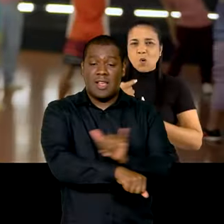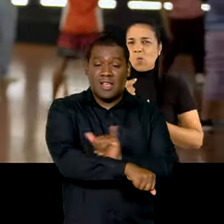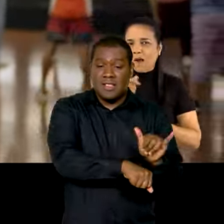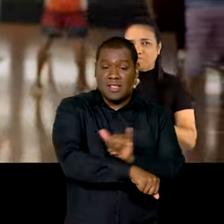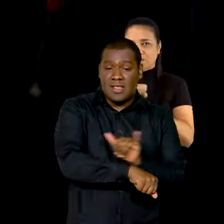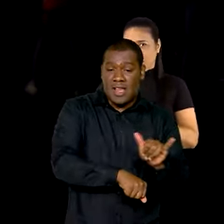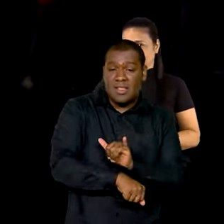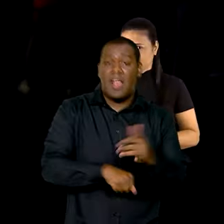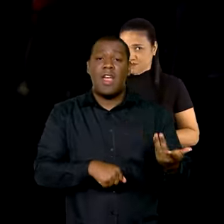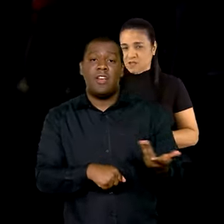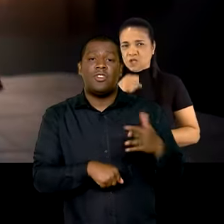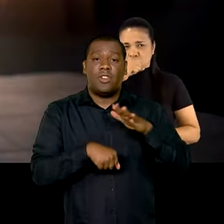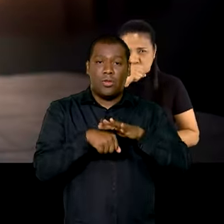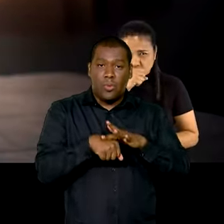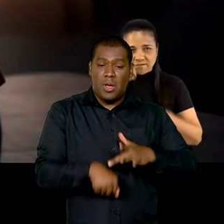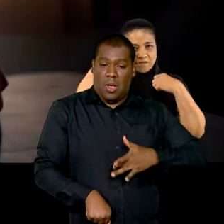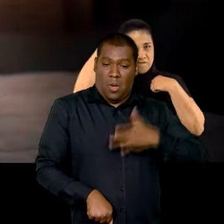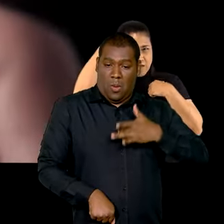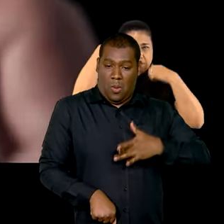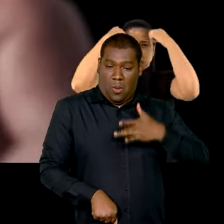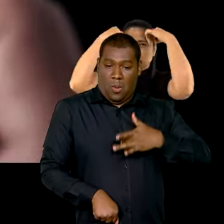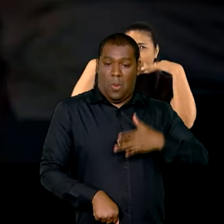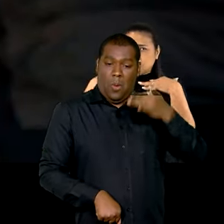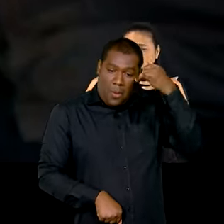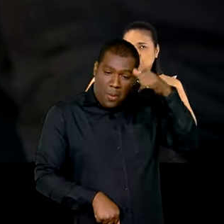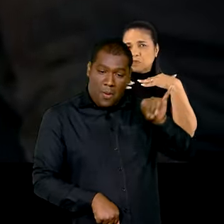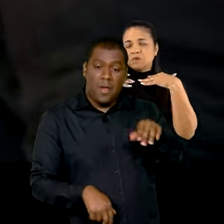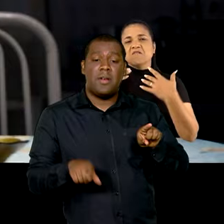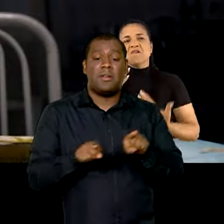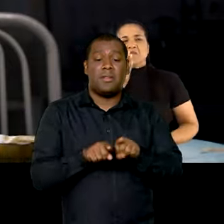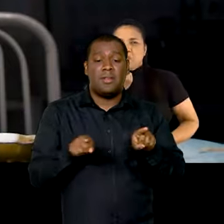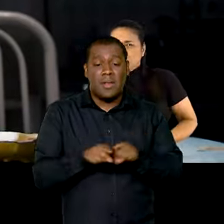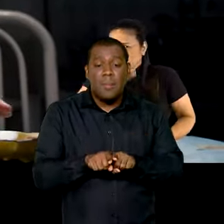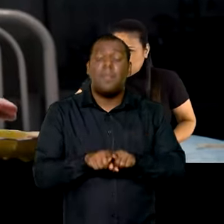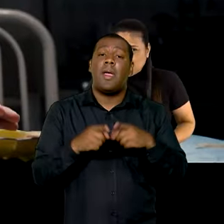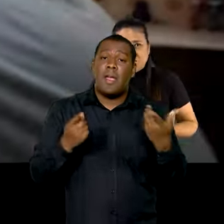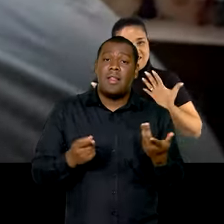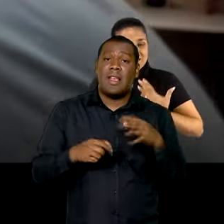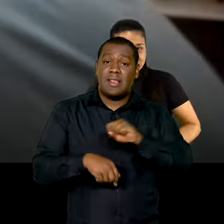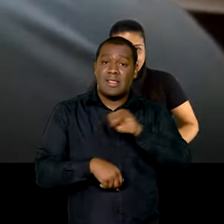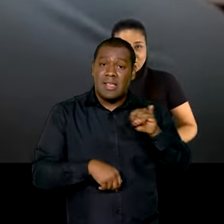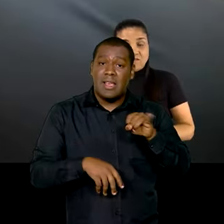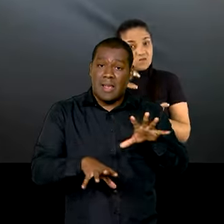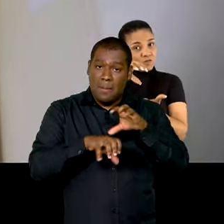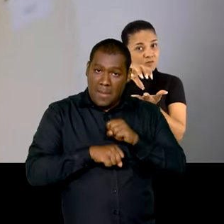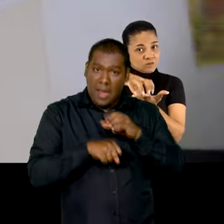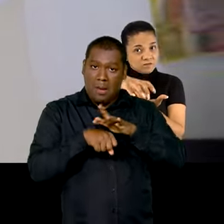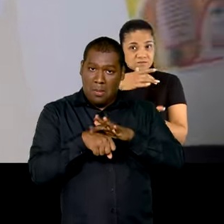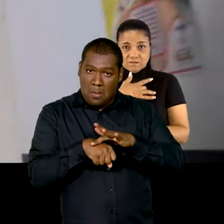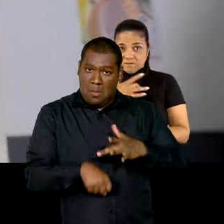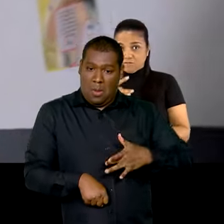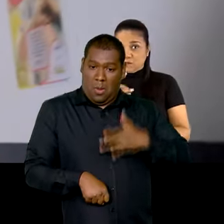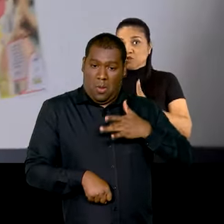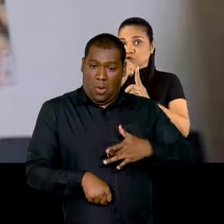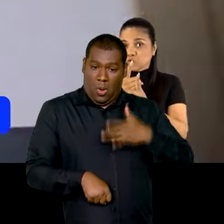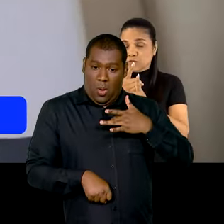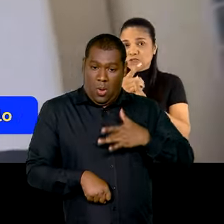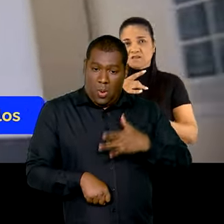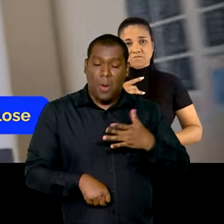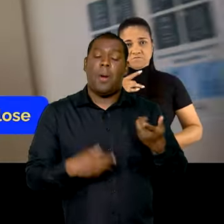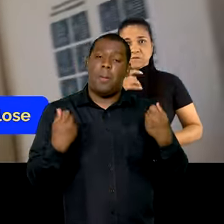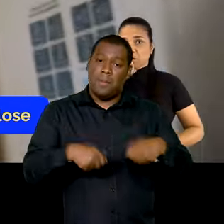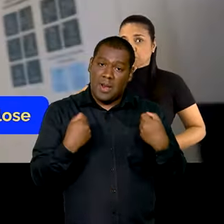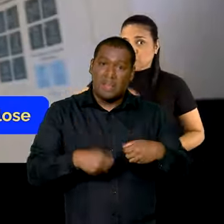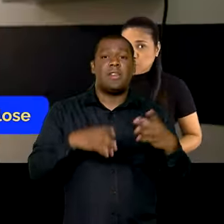alertar sobre os sintomas e ressaltar a importância do diagnóstico precoce. Vale lembrar que a tuberculose tem cura